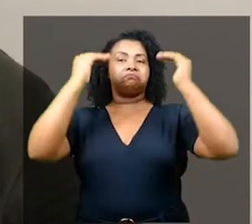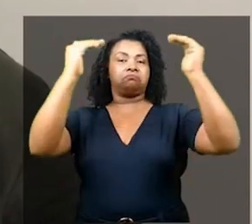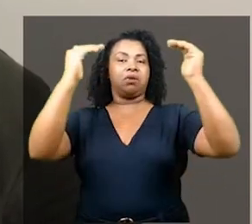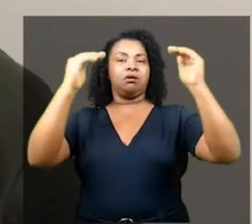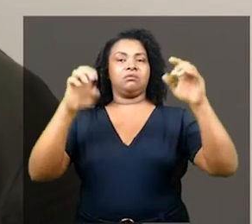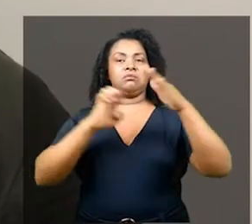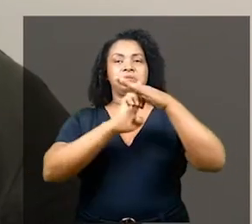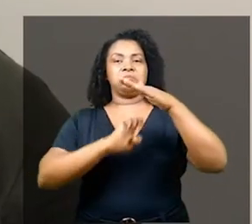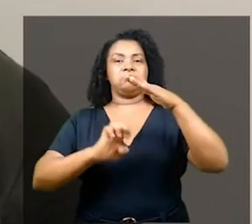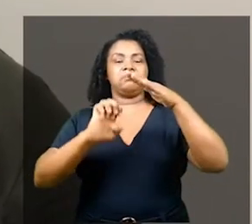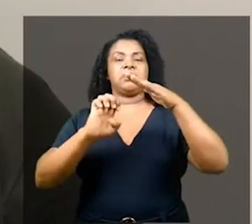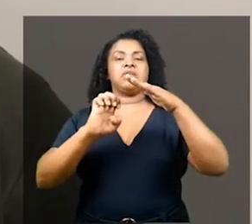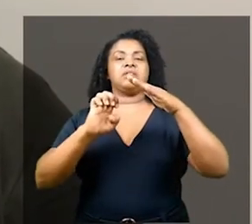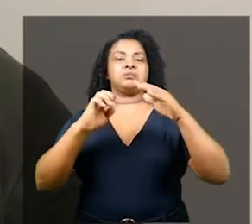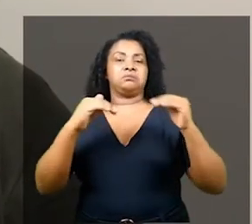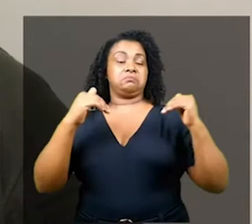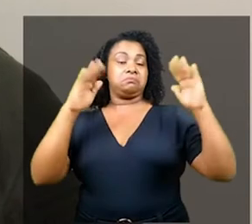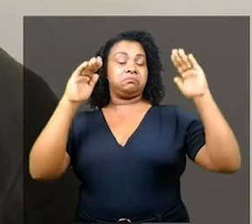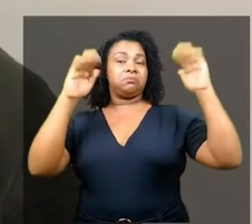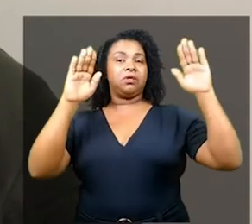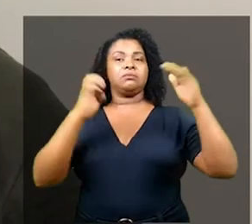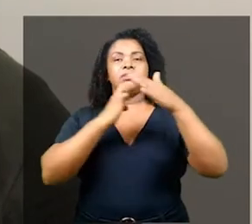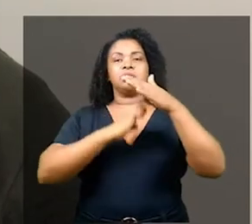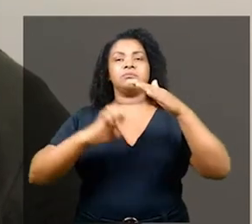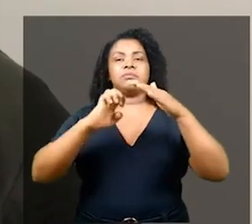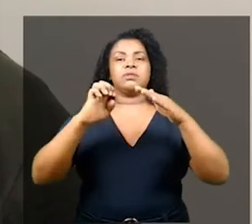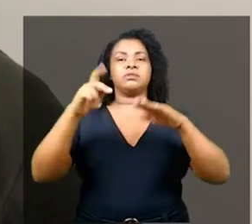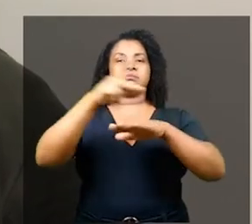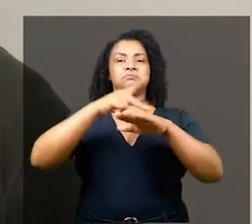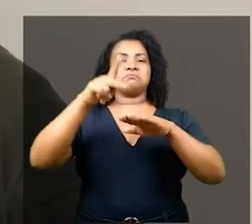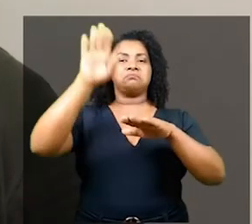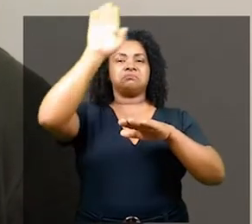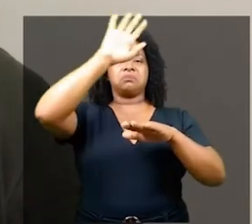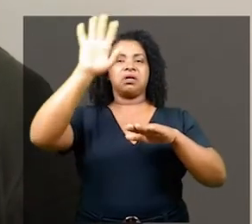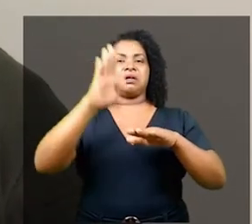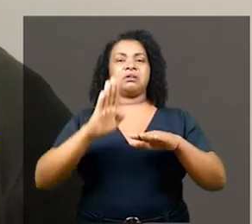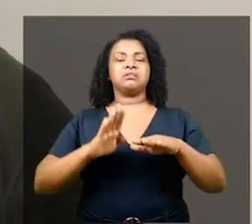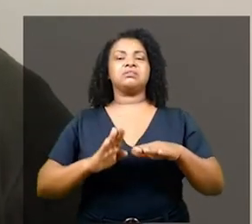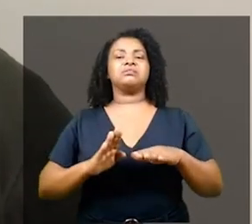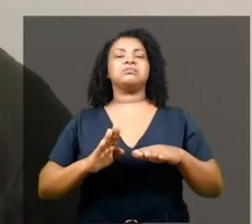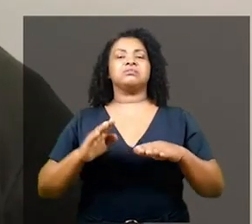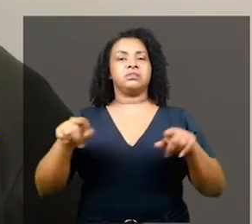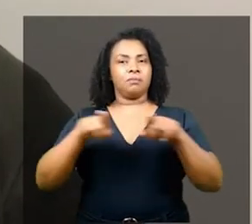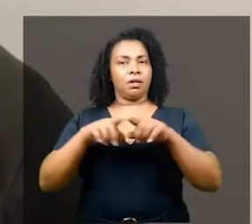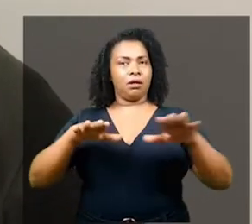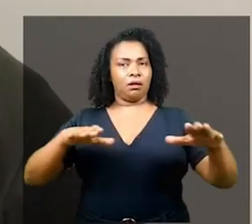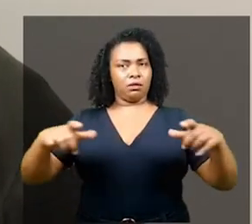empresas público-privadas, cargos de influência em multinacionais ou mesmo em espaços